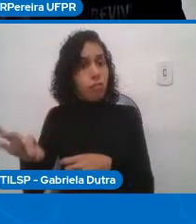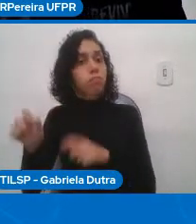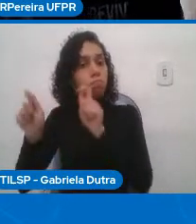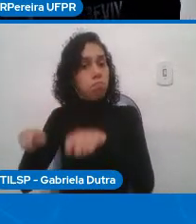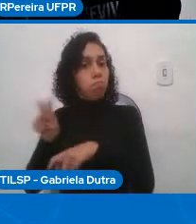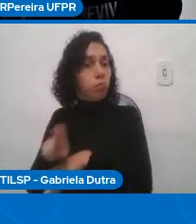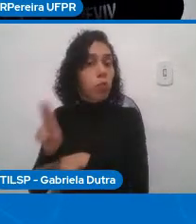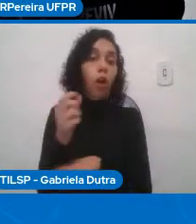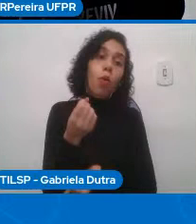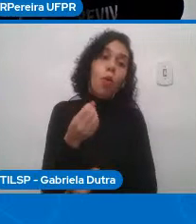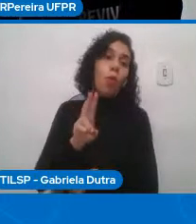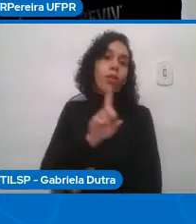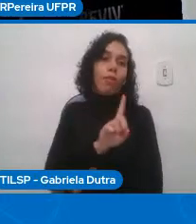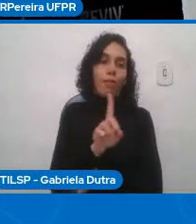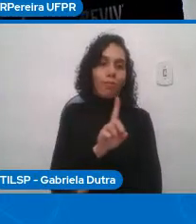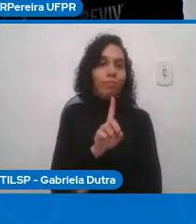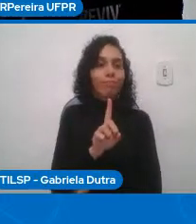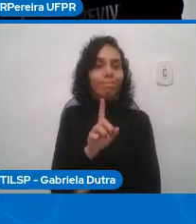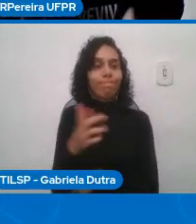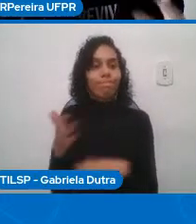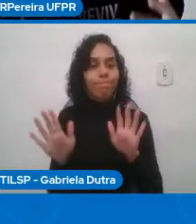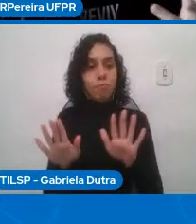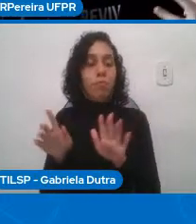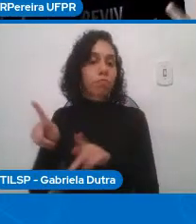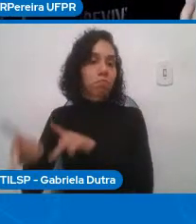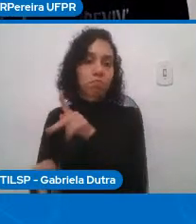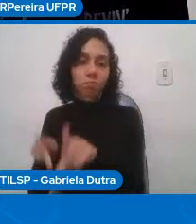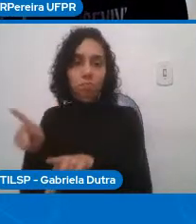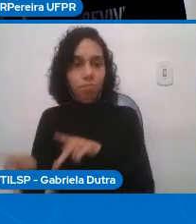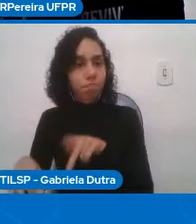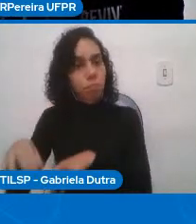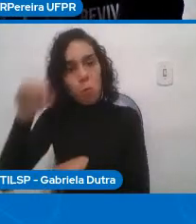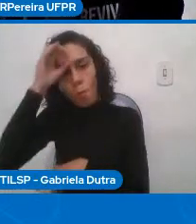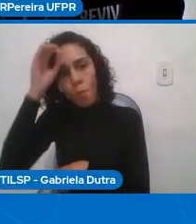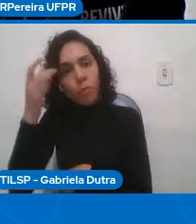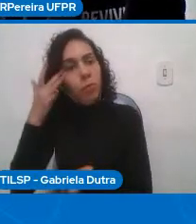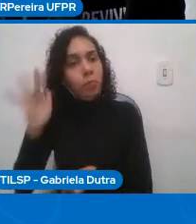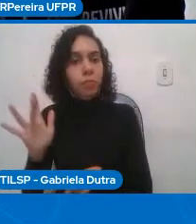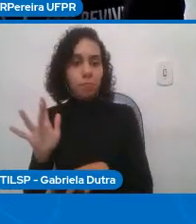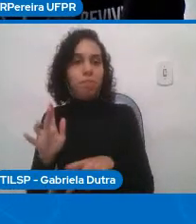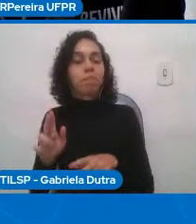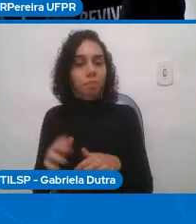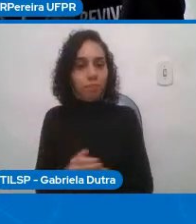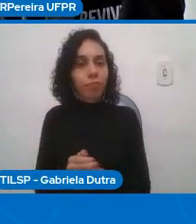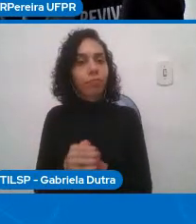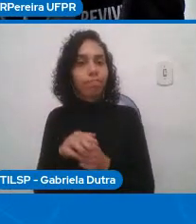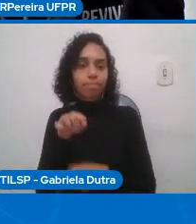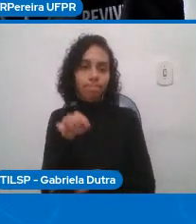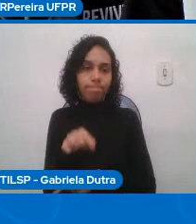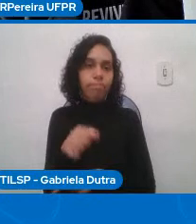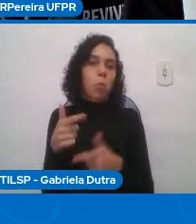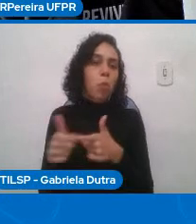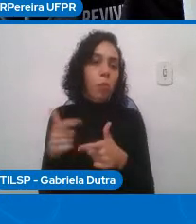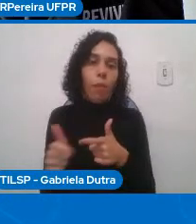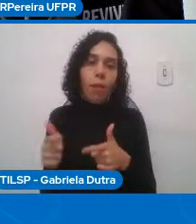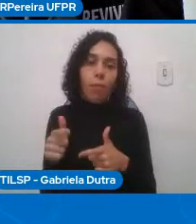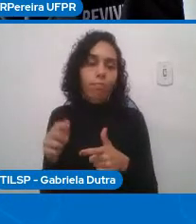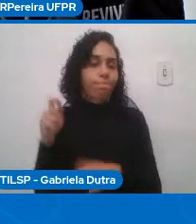uma escala muito, muito maior e difícil de ser controlada e entendida.